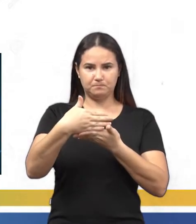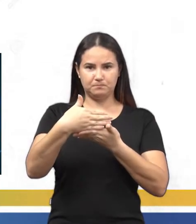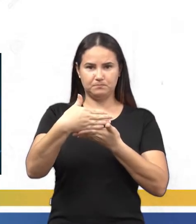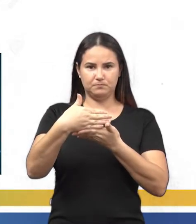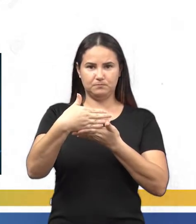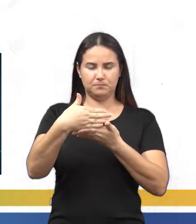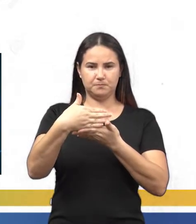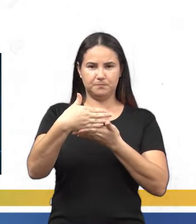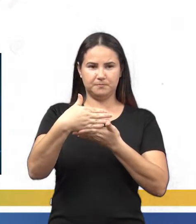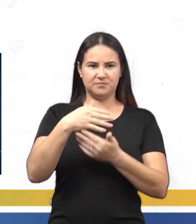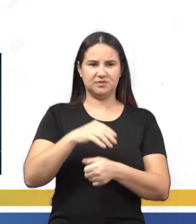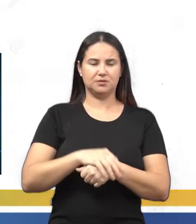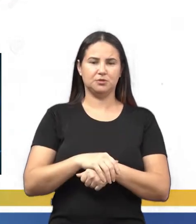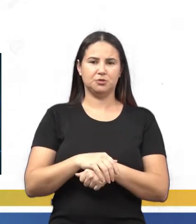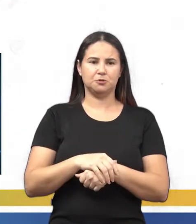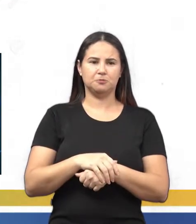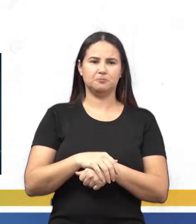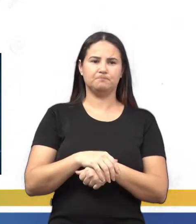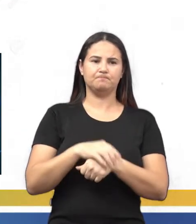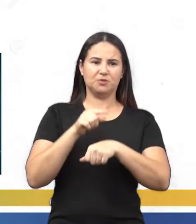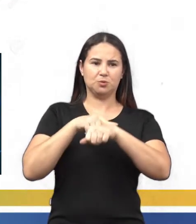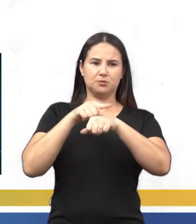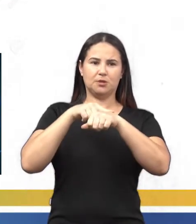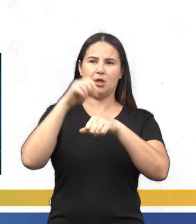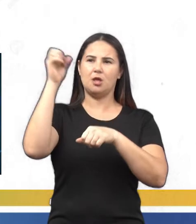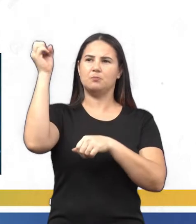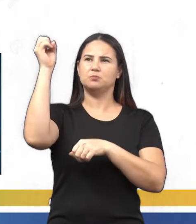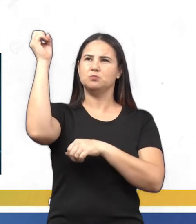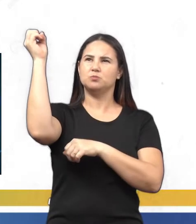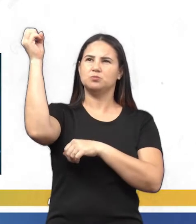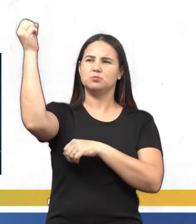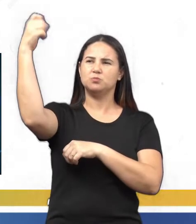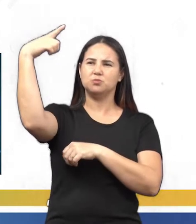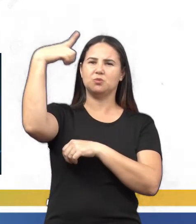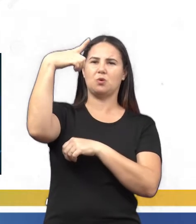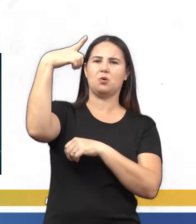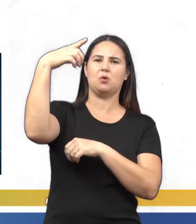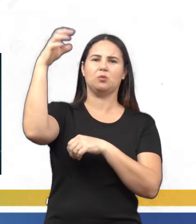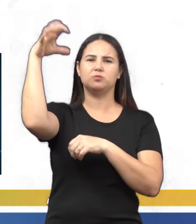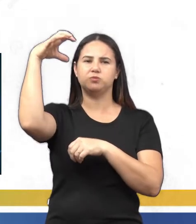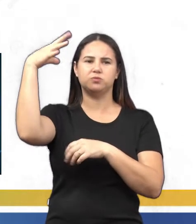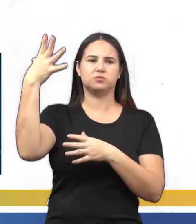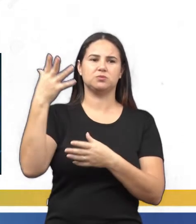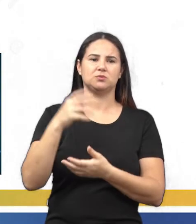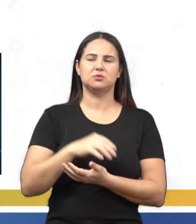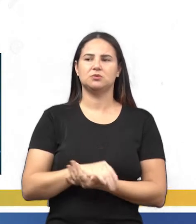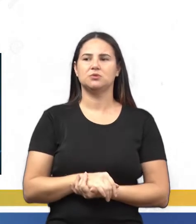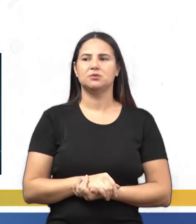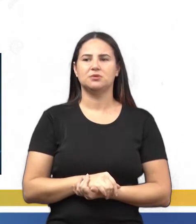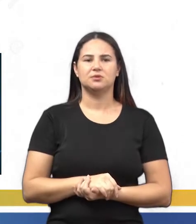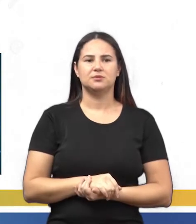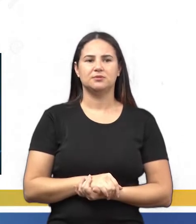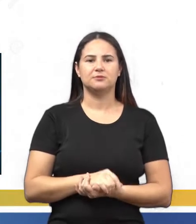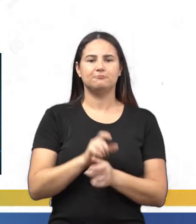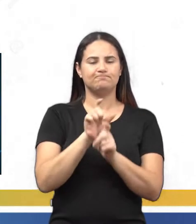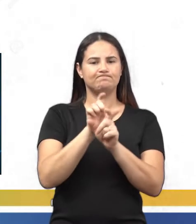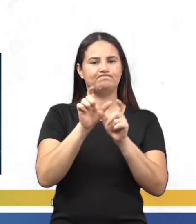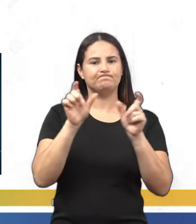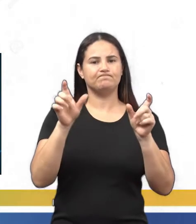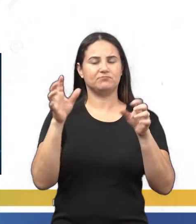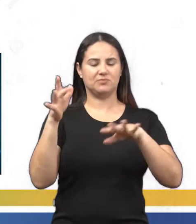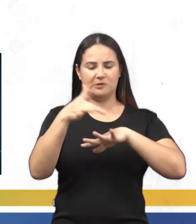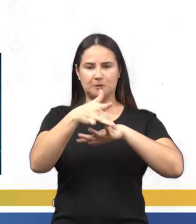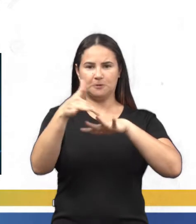do clima, a previsão do tempo, usa muito a questão da álgebra. A questão dos algoritmos das redes sociais,